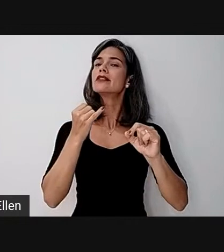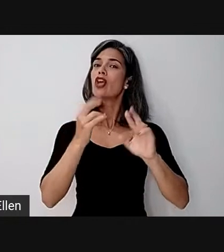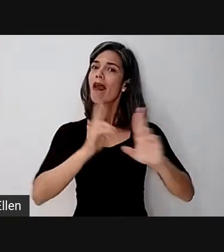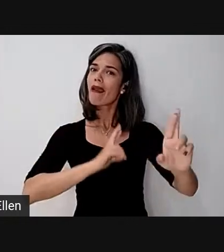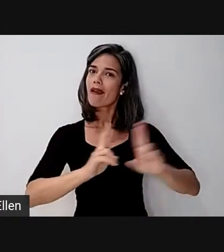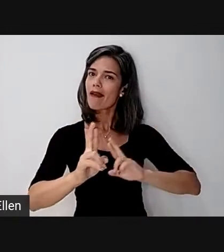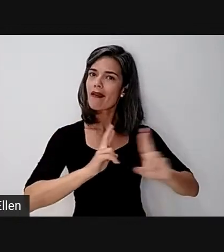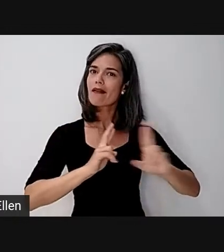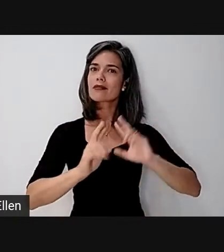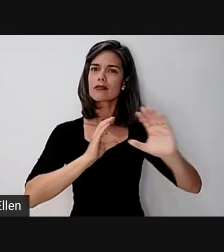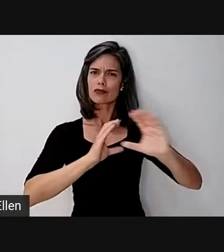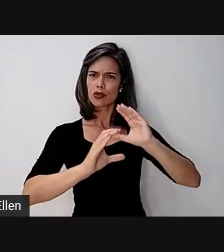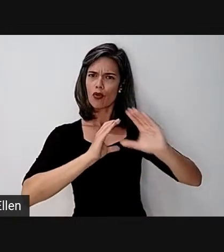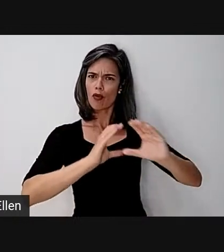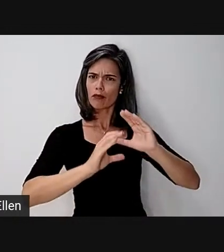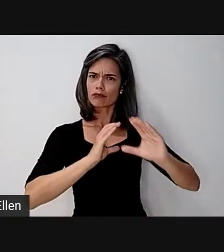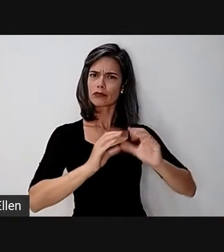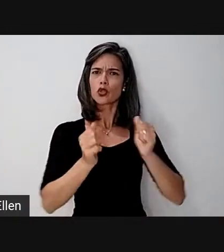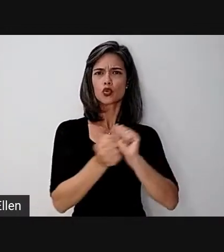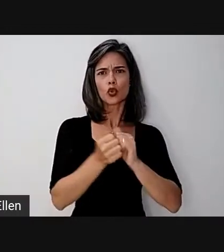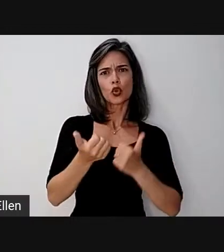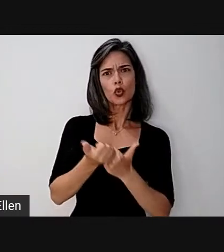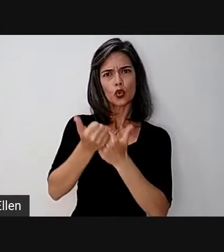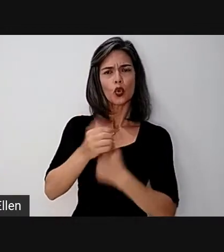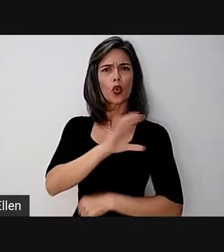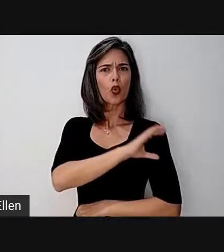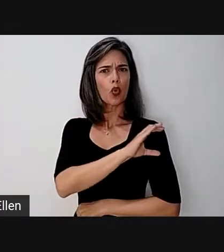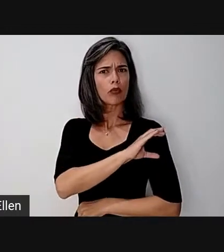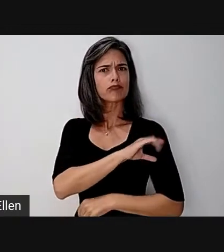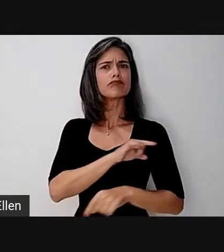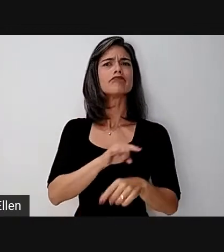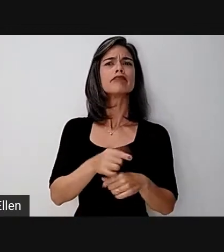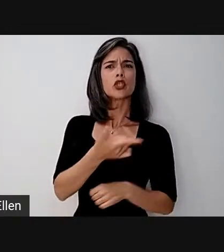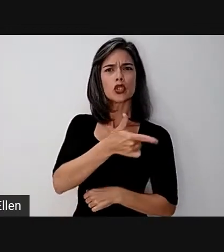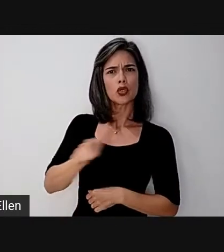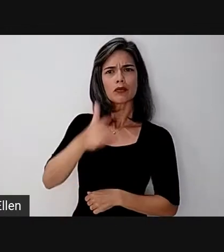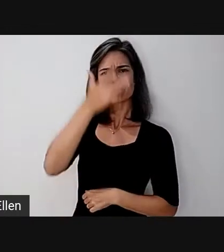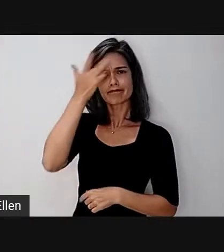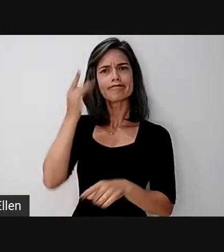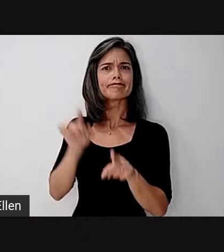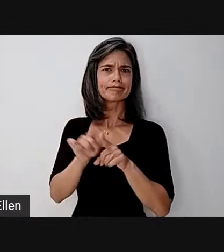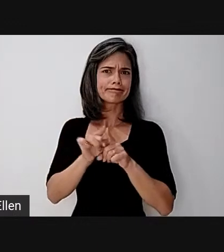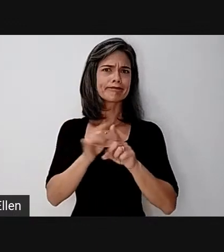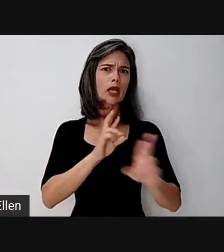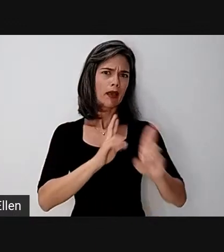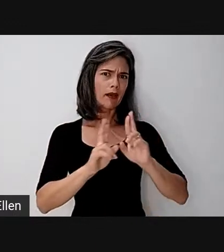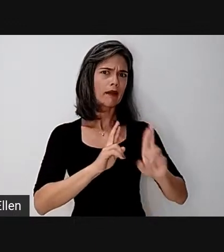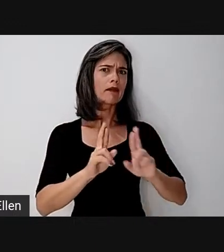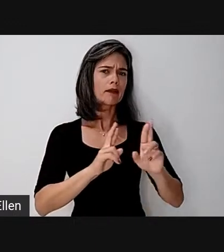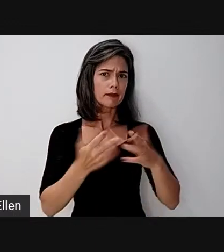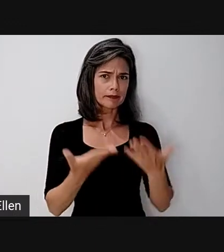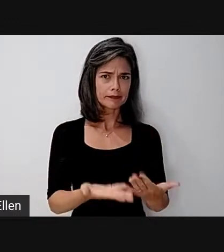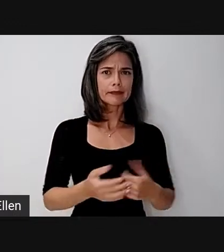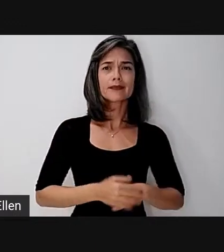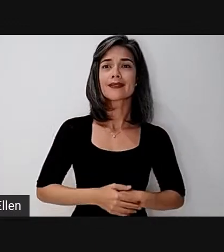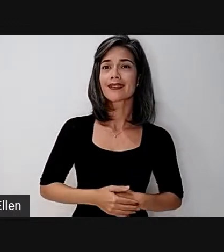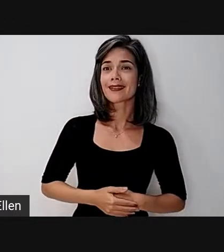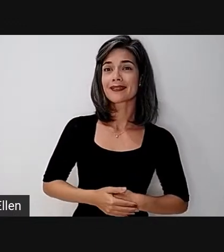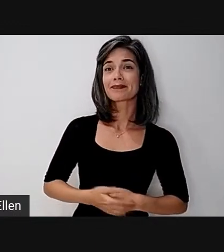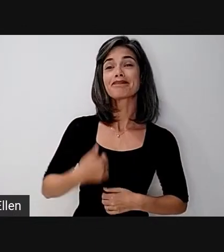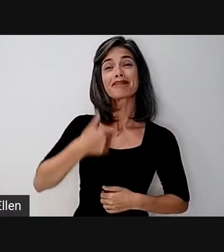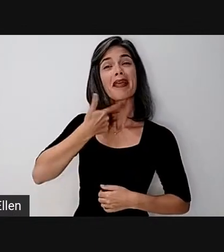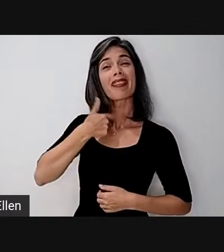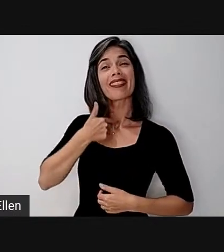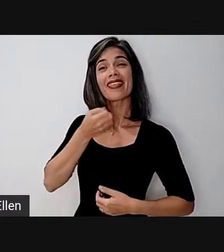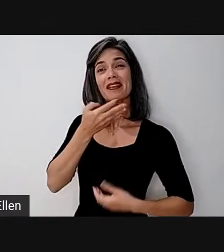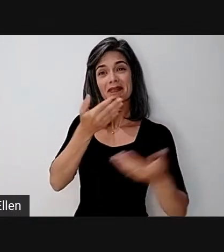comunicativas com os seus tutores, coordenação e seus pares. E aí, mais uma vez, então, eu desejo boas-vindas a todos